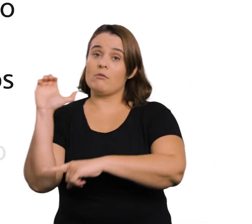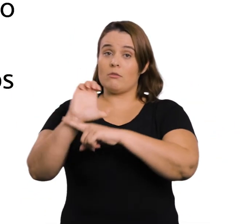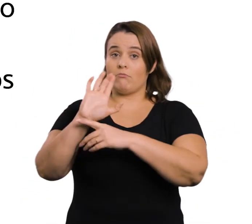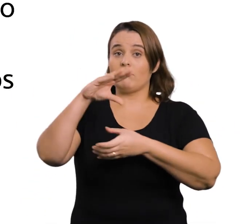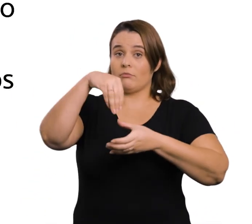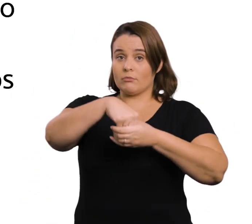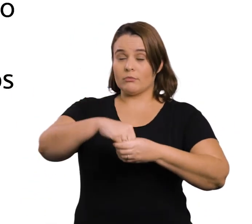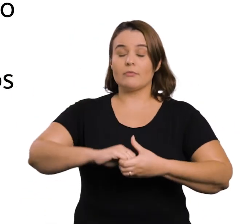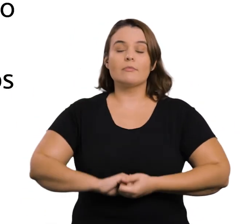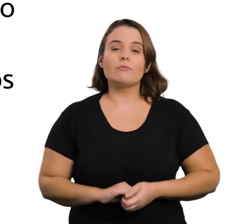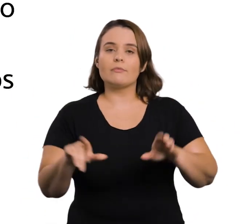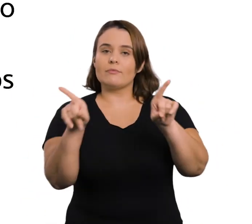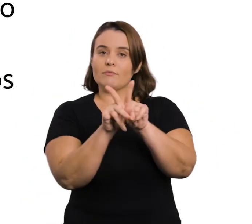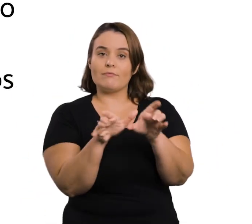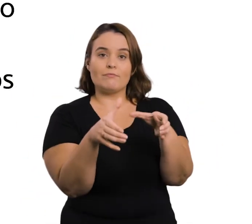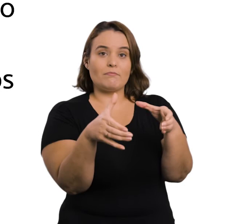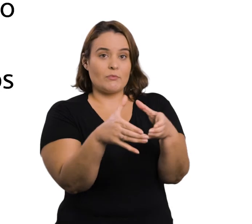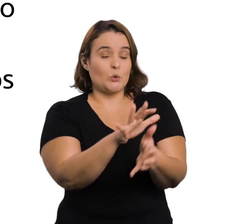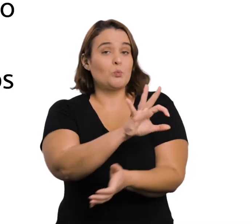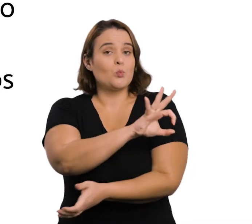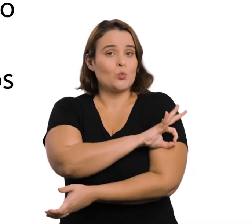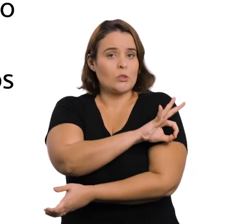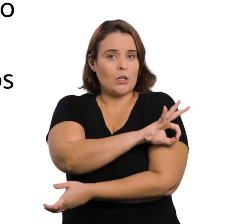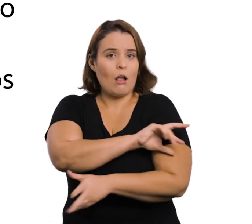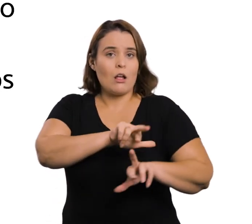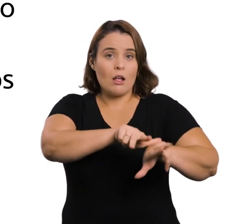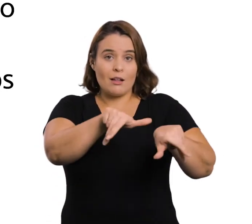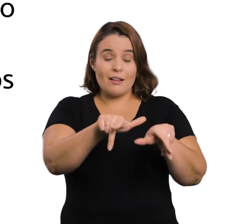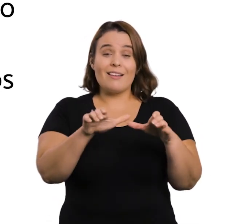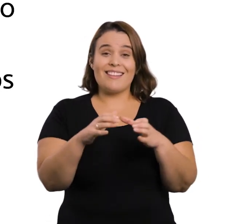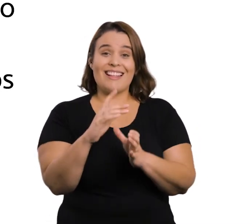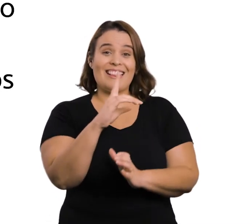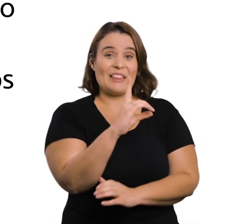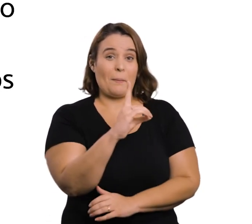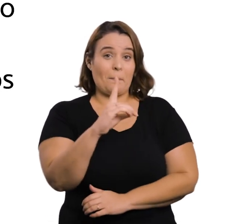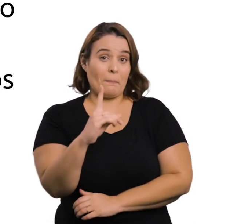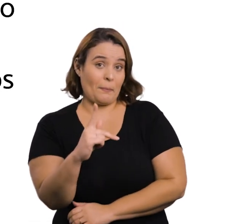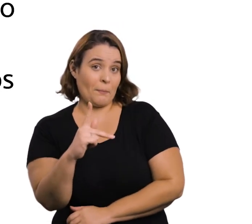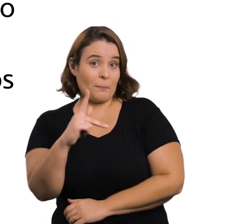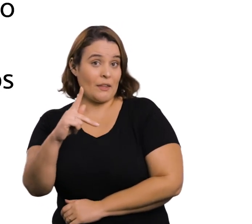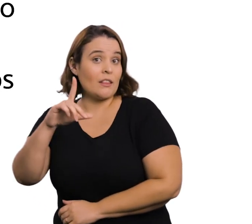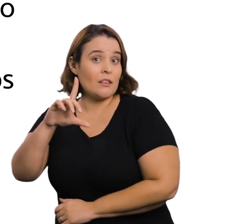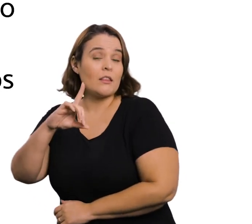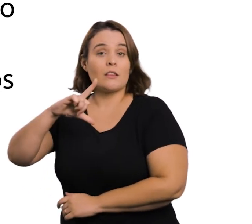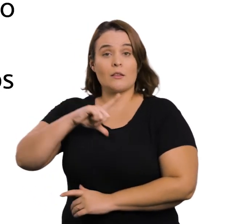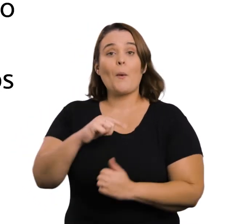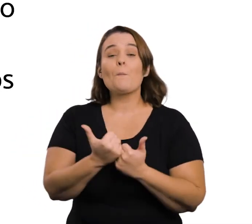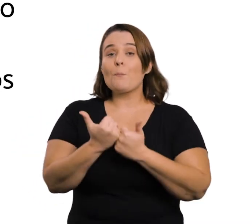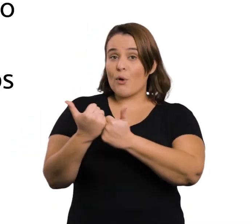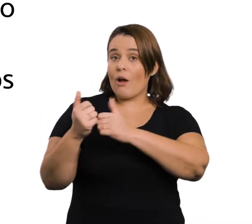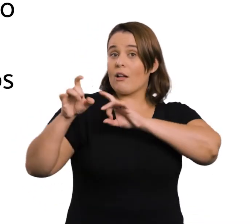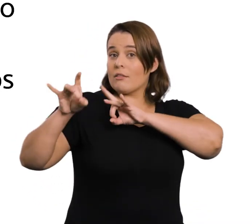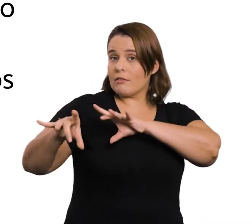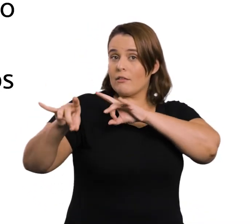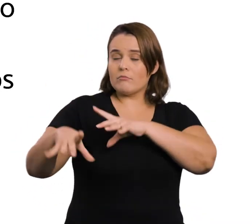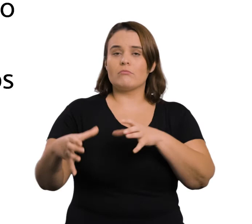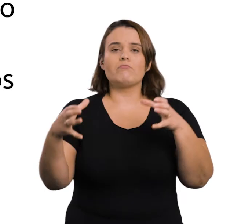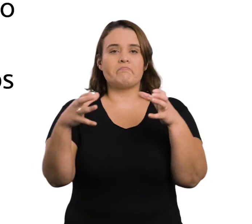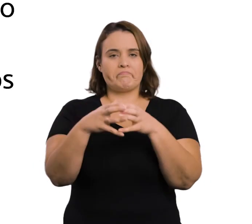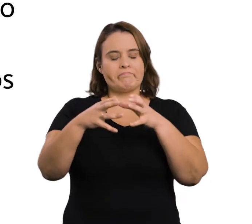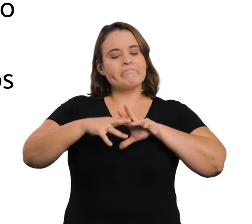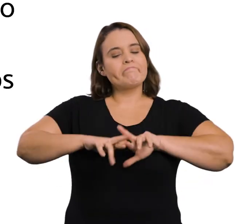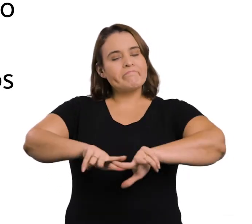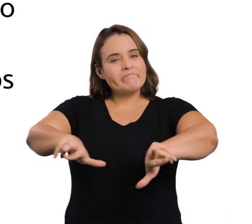Além da equipe policial, a DPPD conta com os serviços de um centro de apoio técnico com